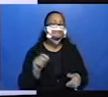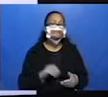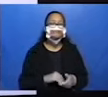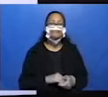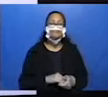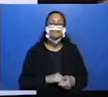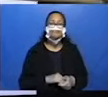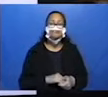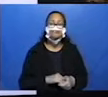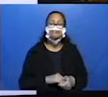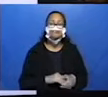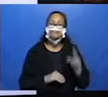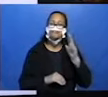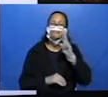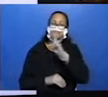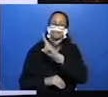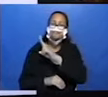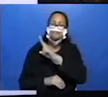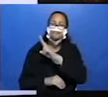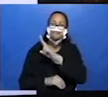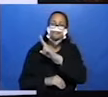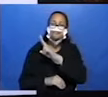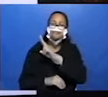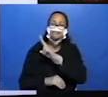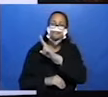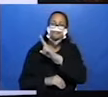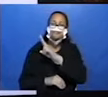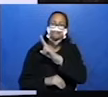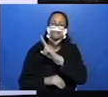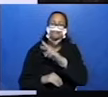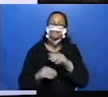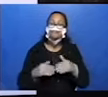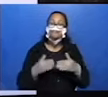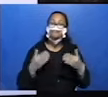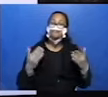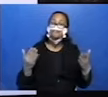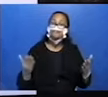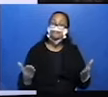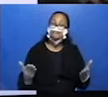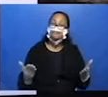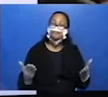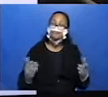Olha aqui. Que informa o quê? Quando.